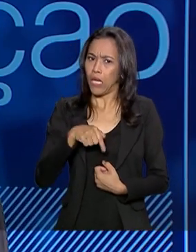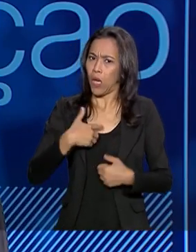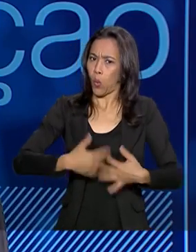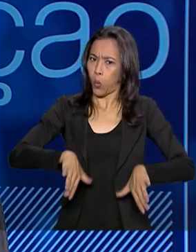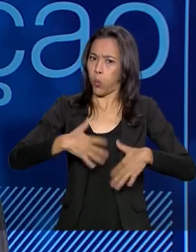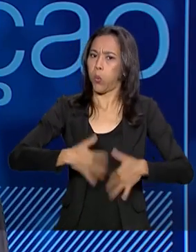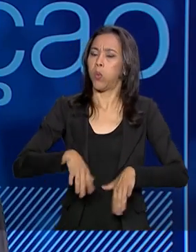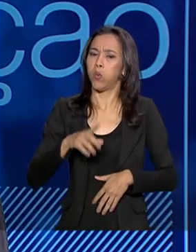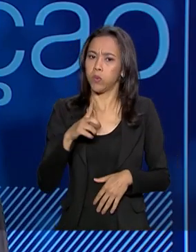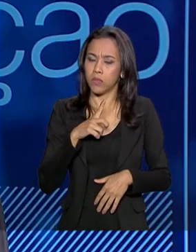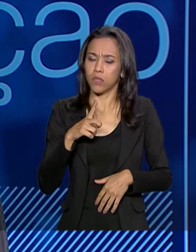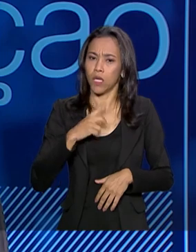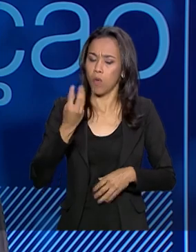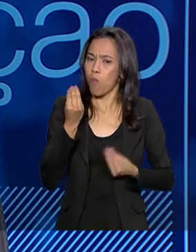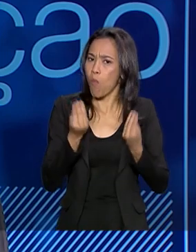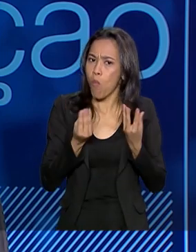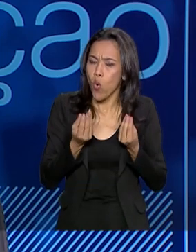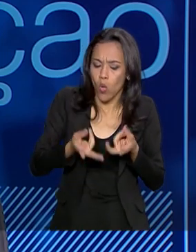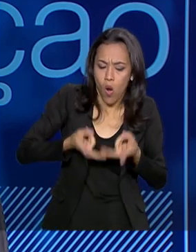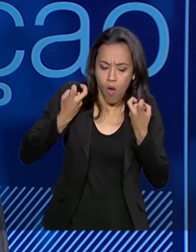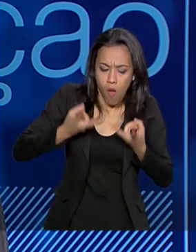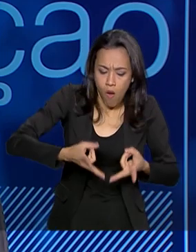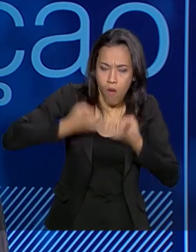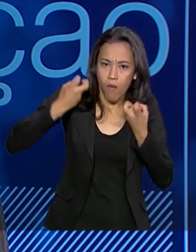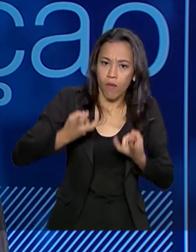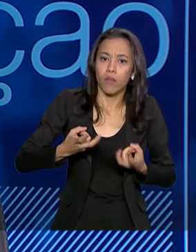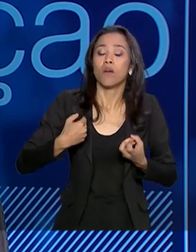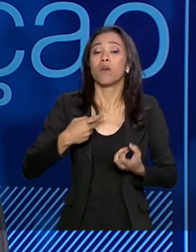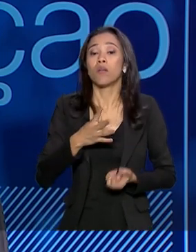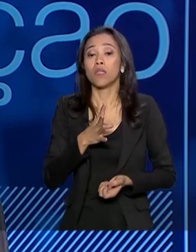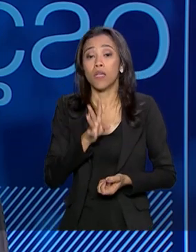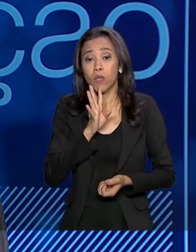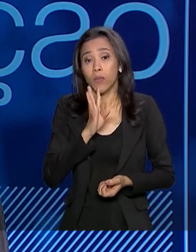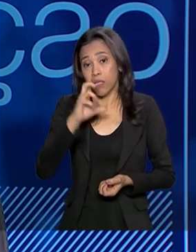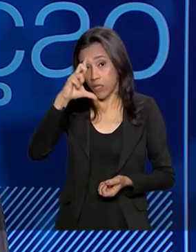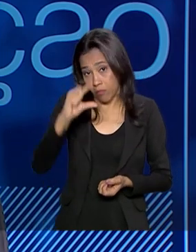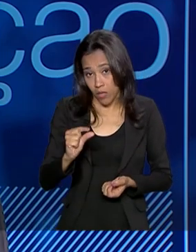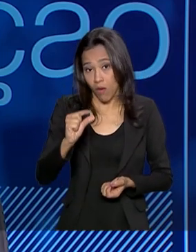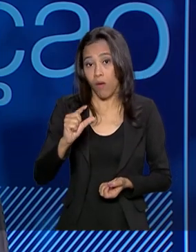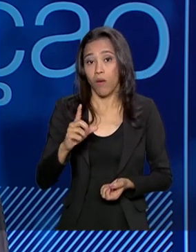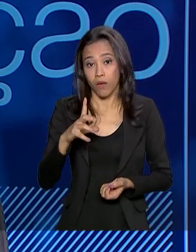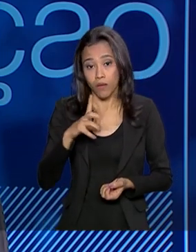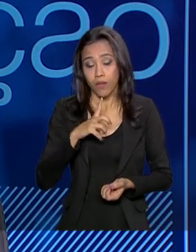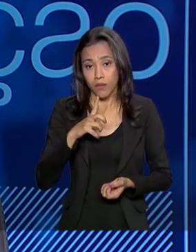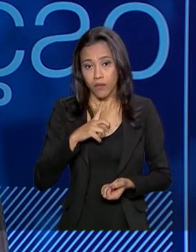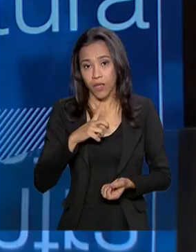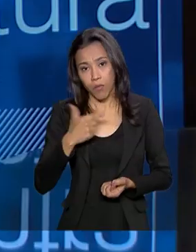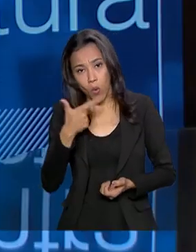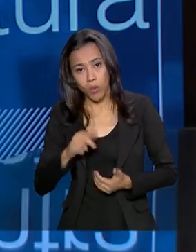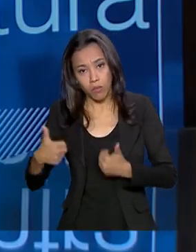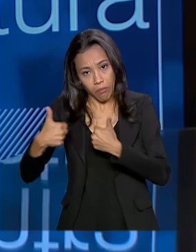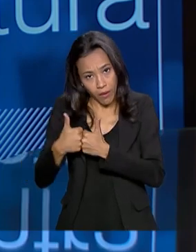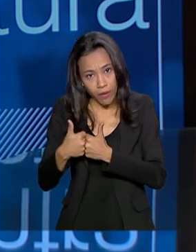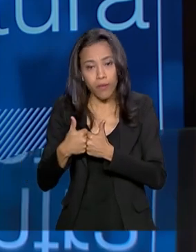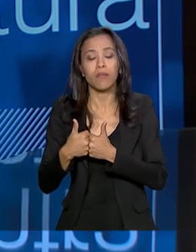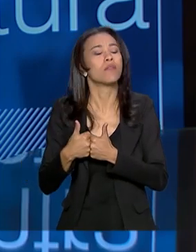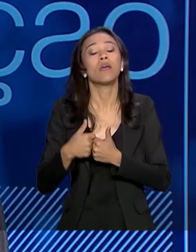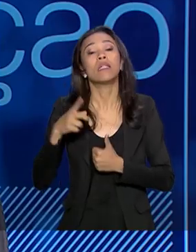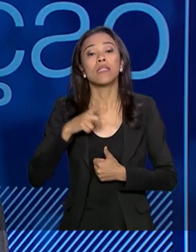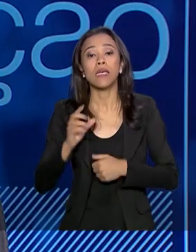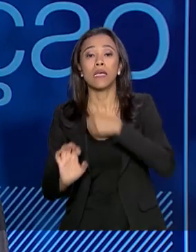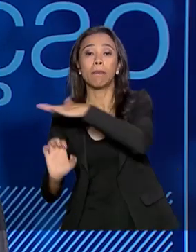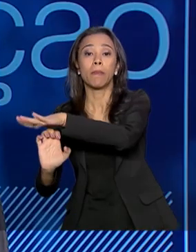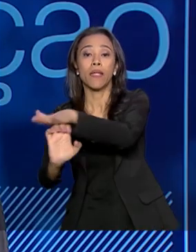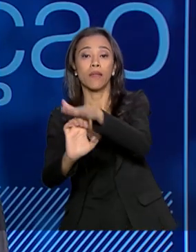o desafio de conhecer é menor, porque a gente tem ali uma, digamos, uma gêmea funcionando muito bem. A gente já tem empresas